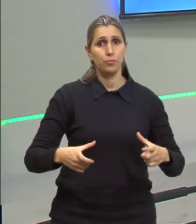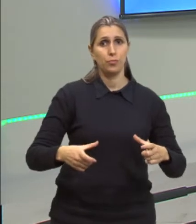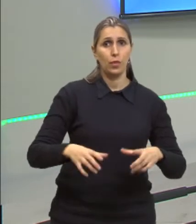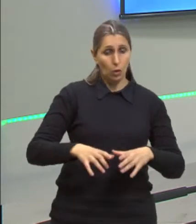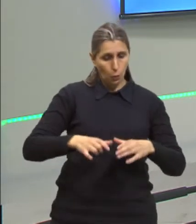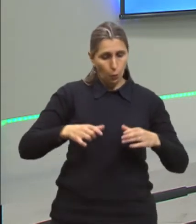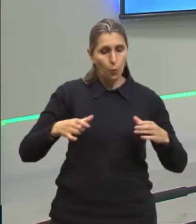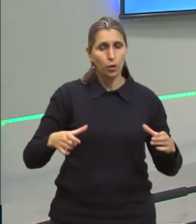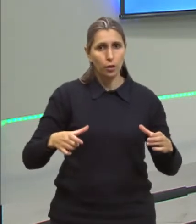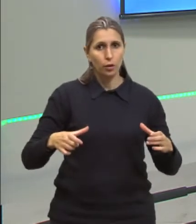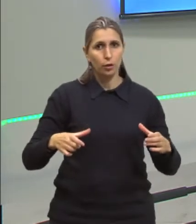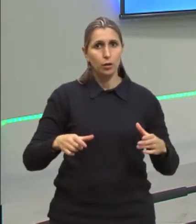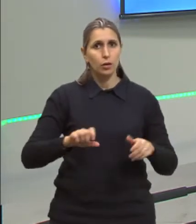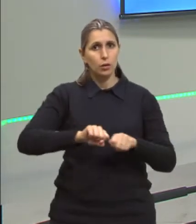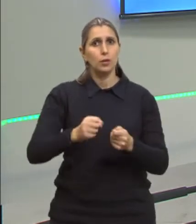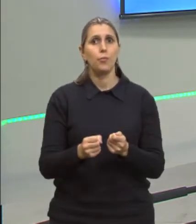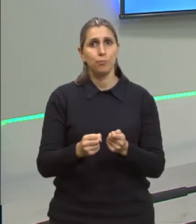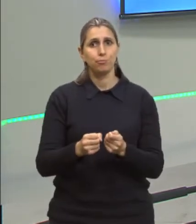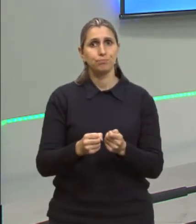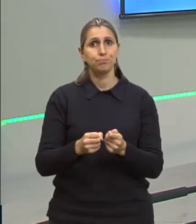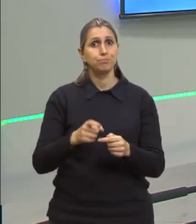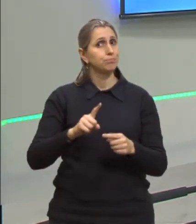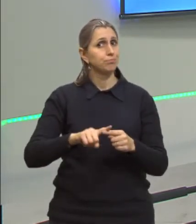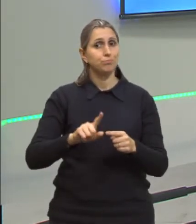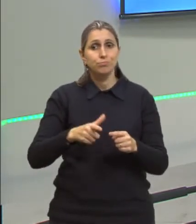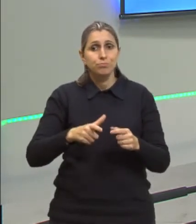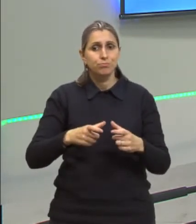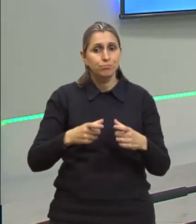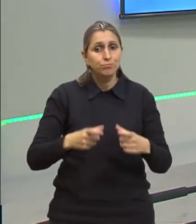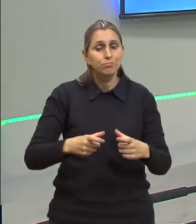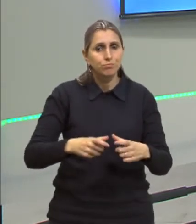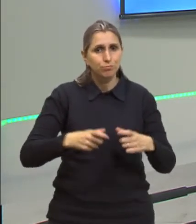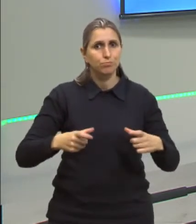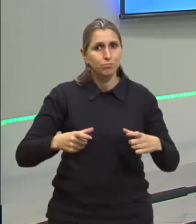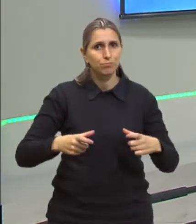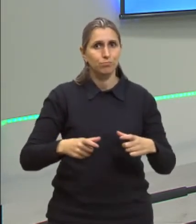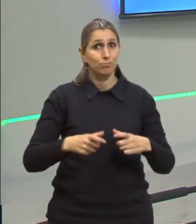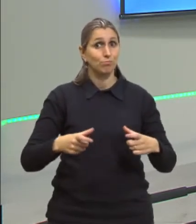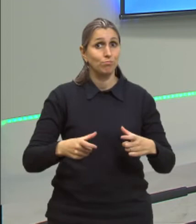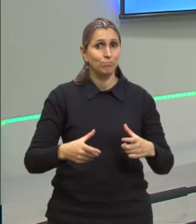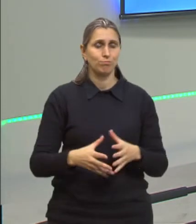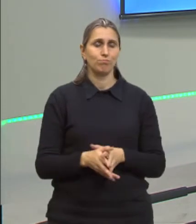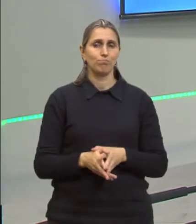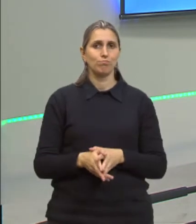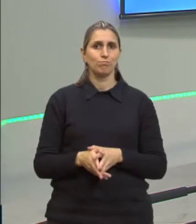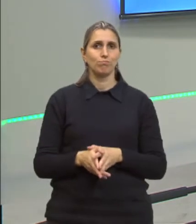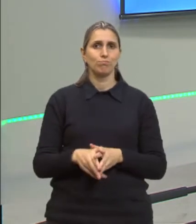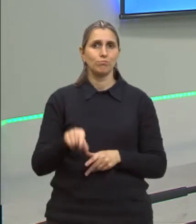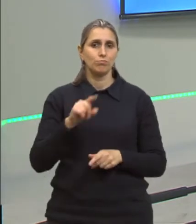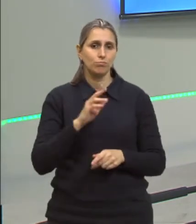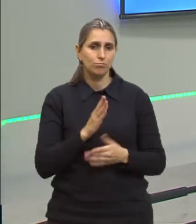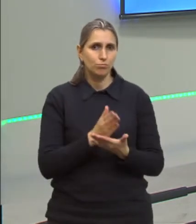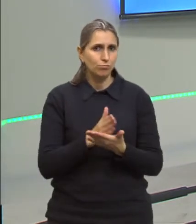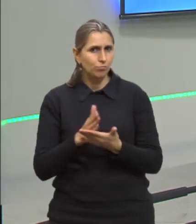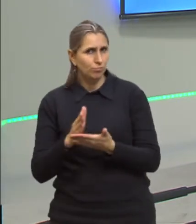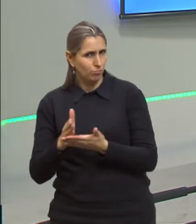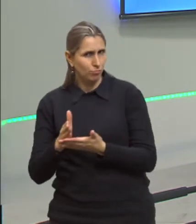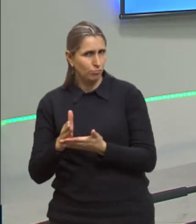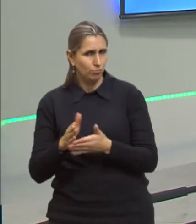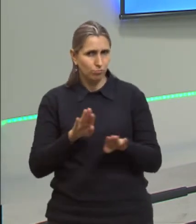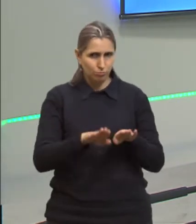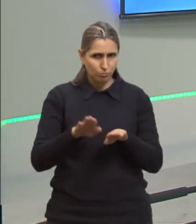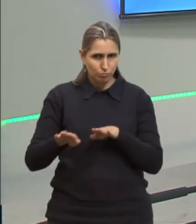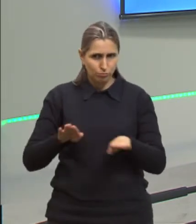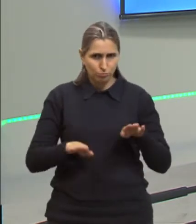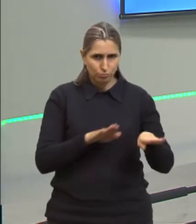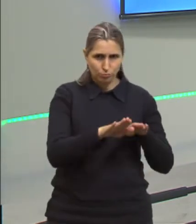aumentar e quebrar, porque não vai ter espaço para dilatar tanto. Sempre entre os pisos